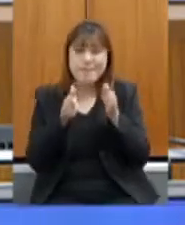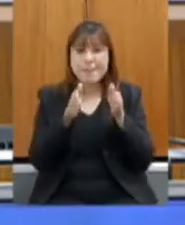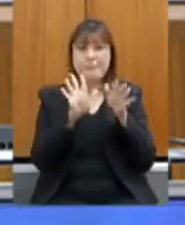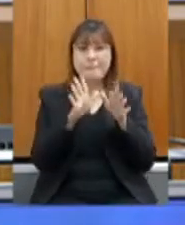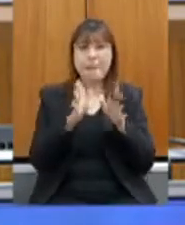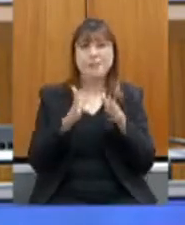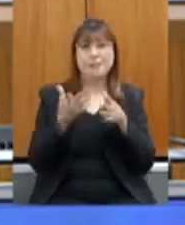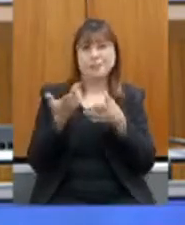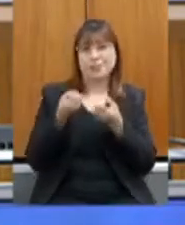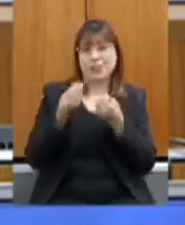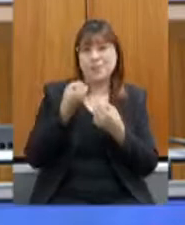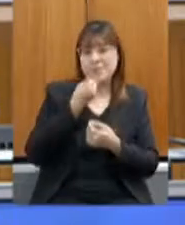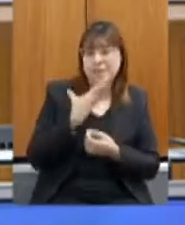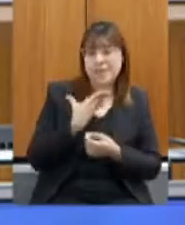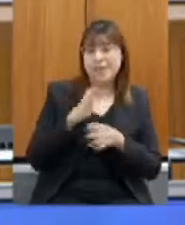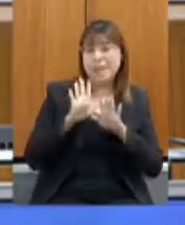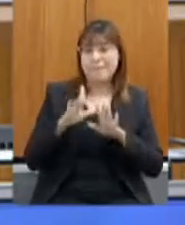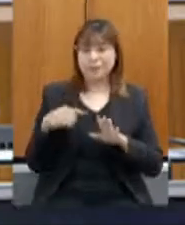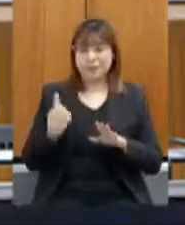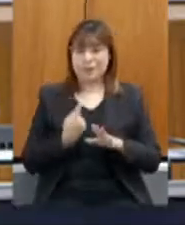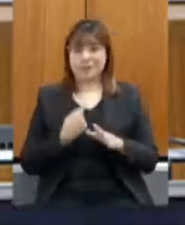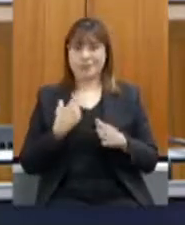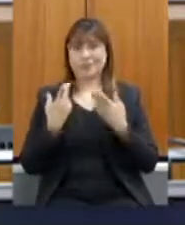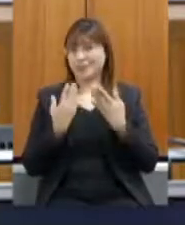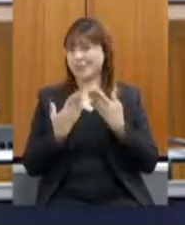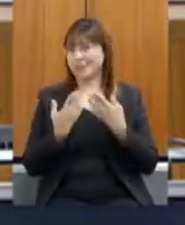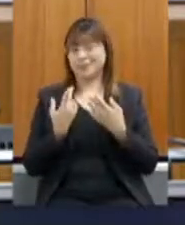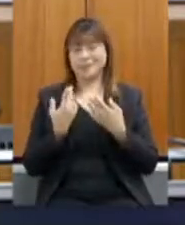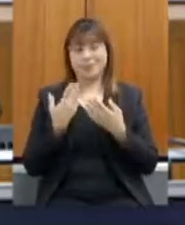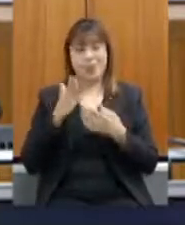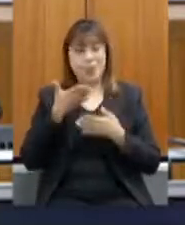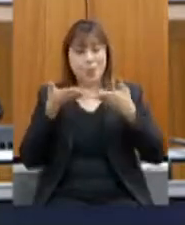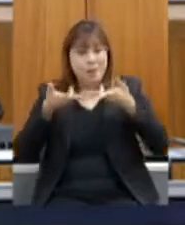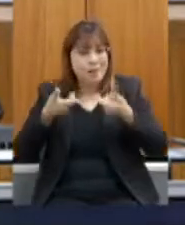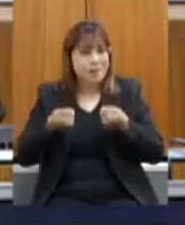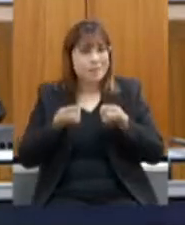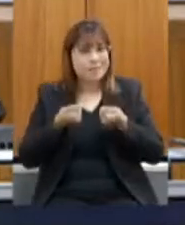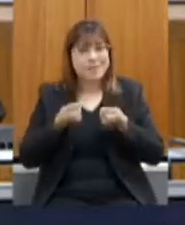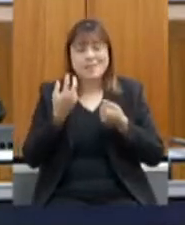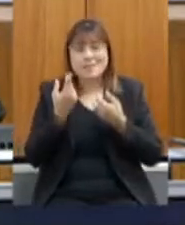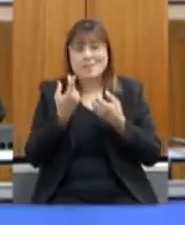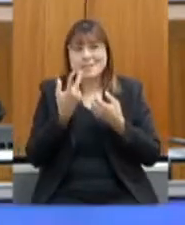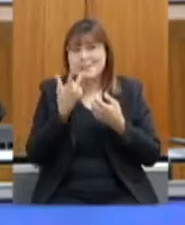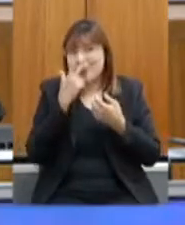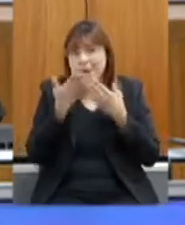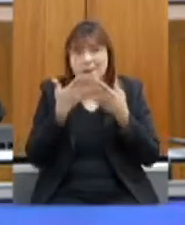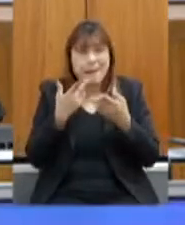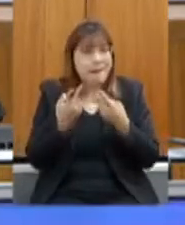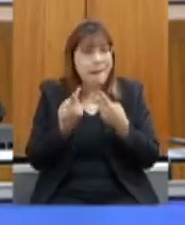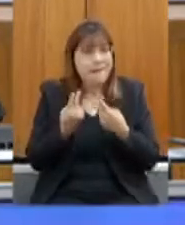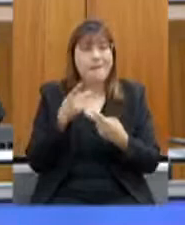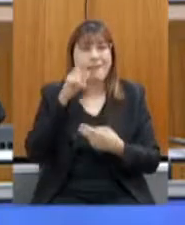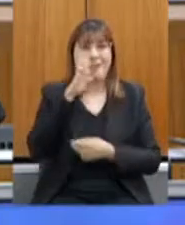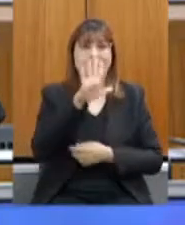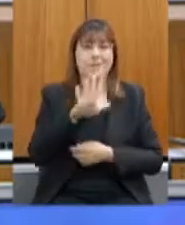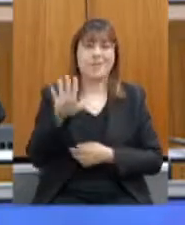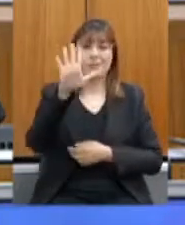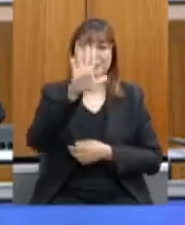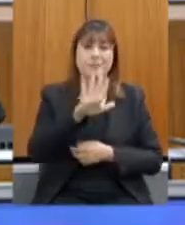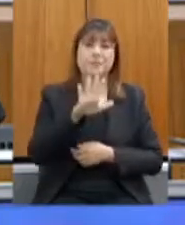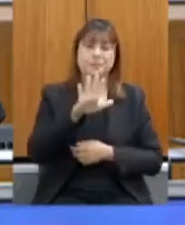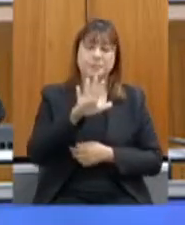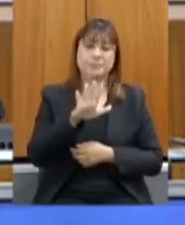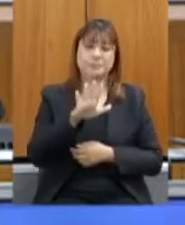produzindo vinhos com a mesma qualidade dos vinhos europeus, inclusive teve um vinho que teve uma medalha de prata, uma pontuação de 92 de Londres,